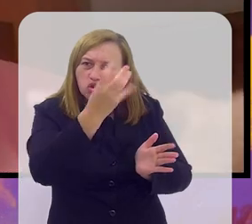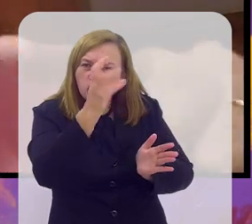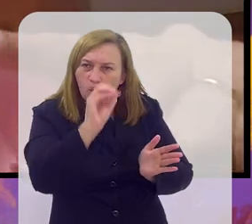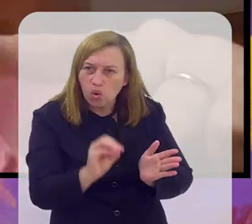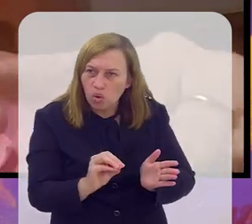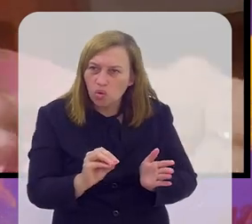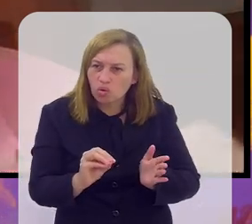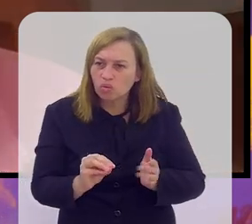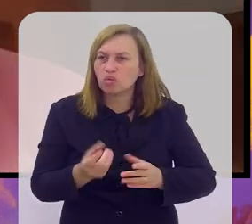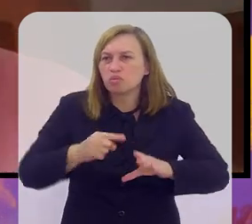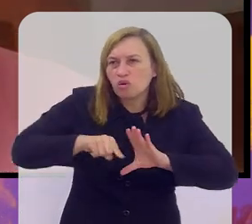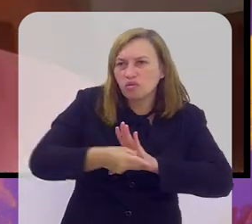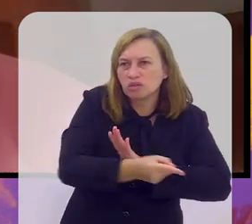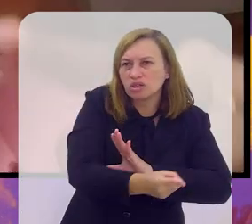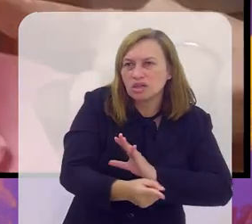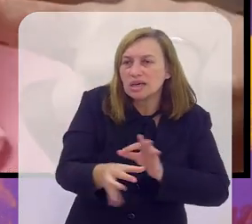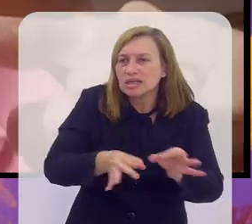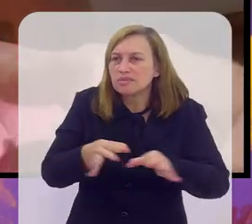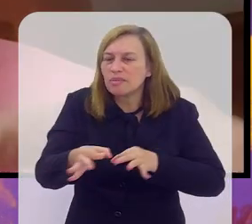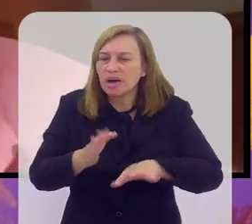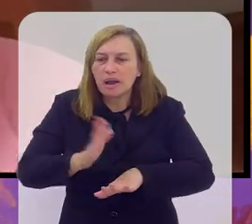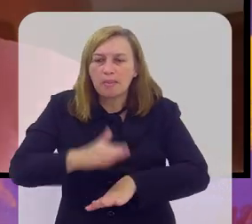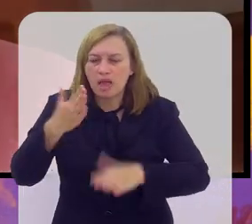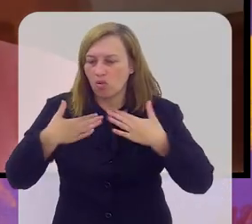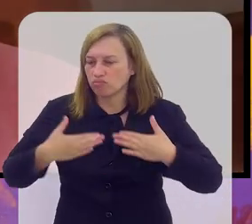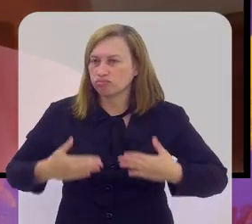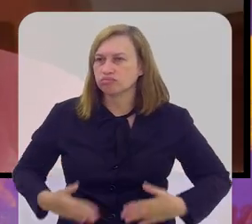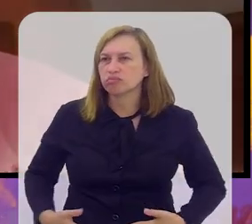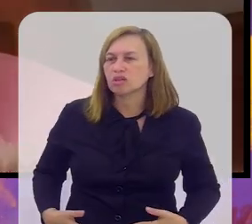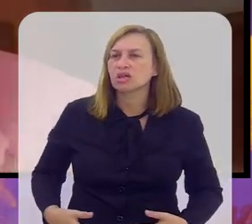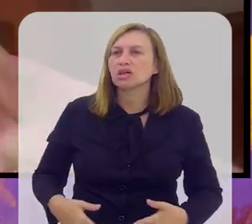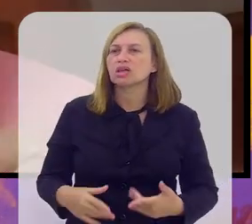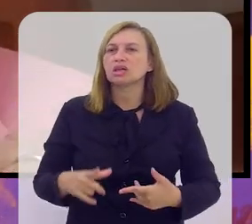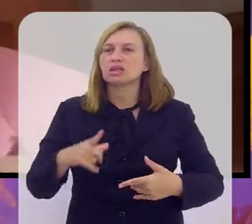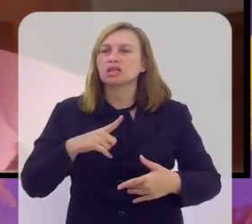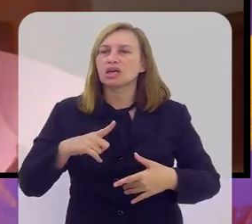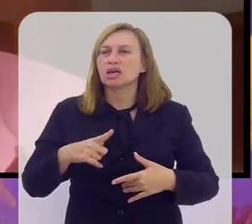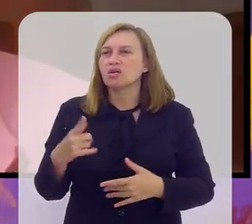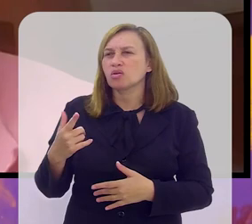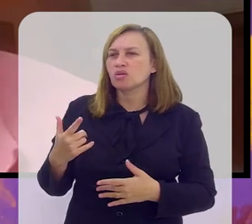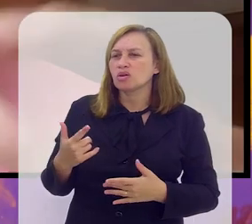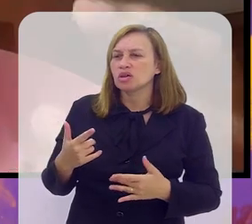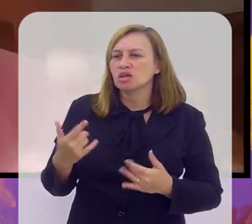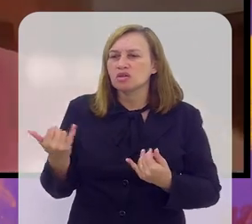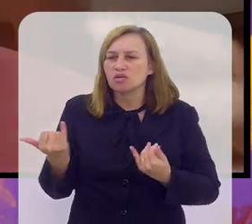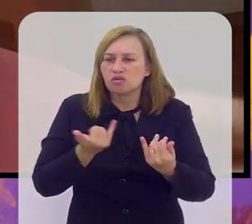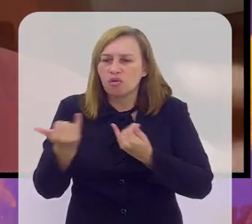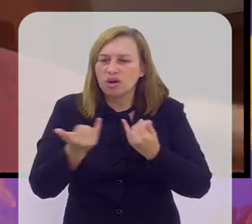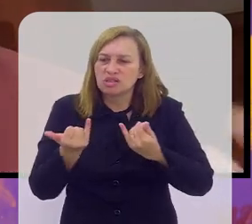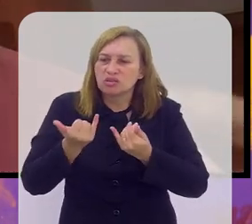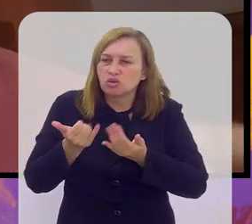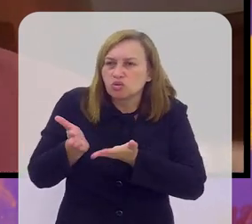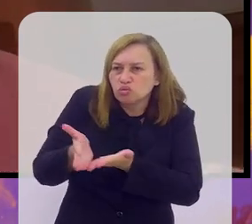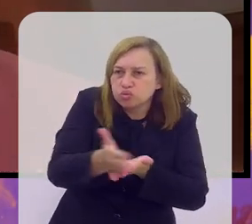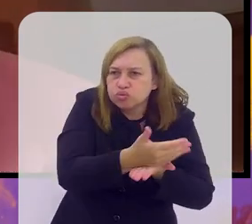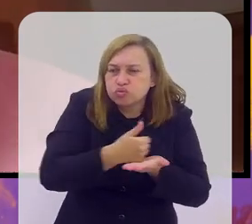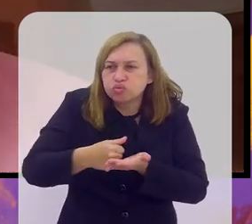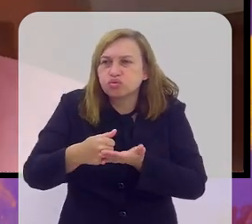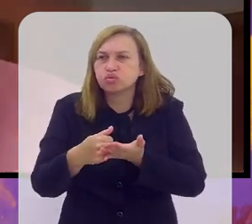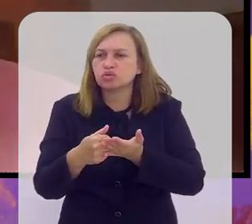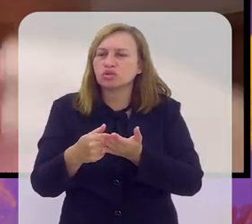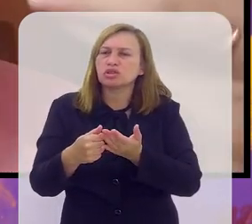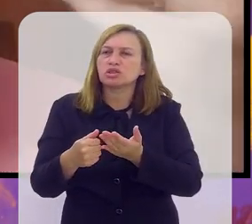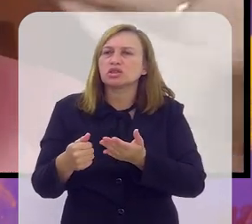deficiências, explorando isso melhor, se prepara melhor fisicamente, tem uma natureza de dados muito mais bem desenvolvida